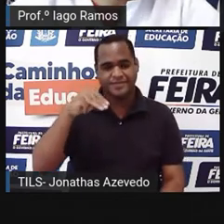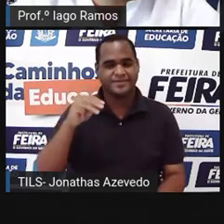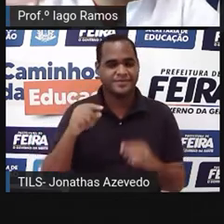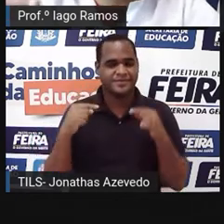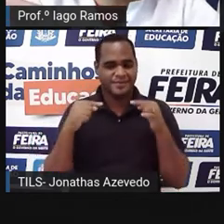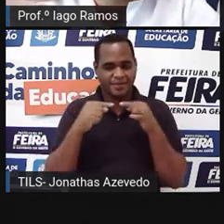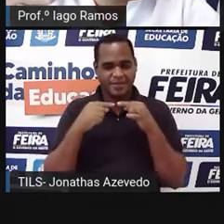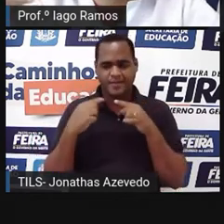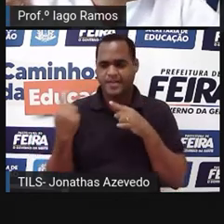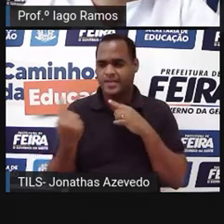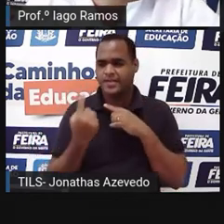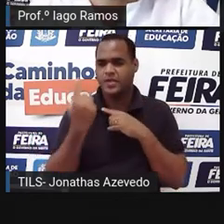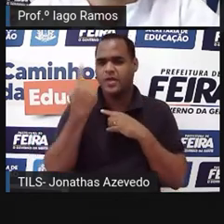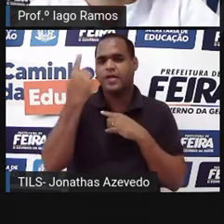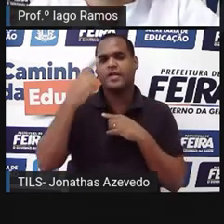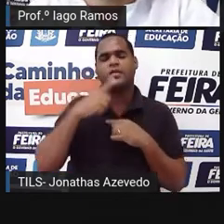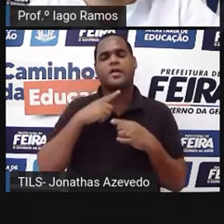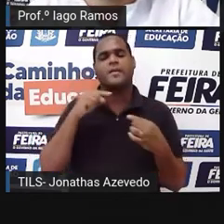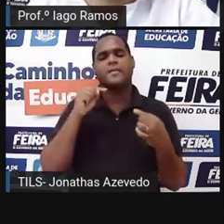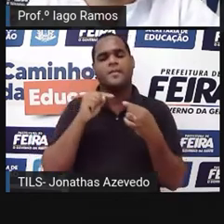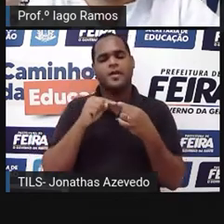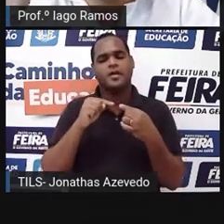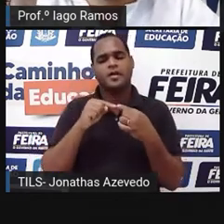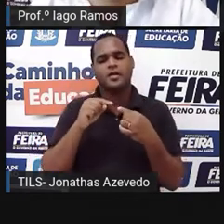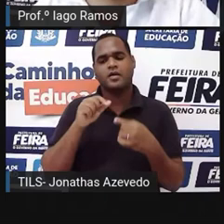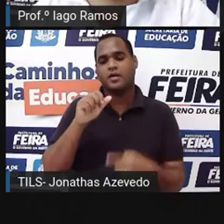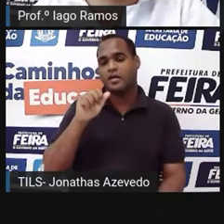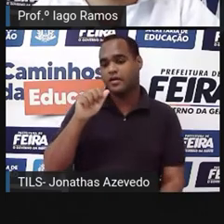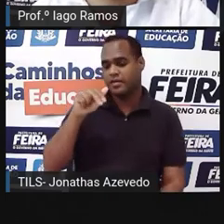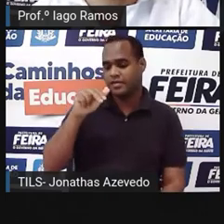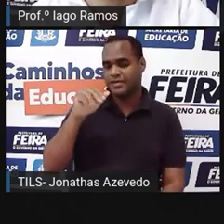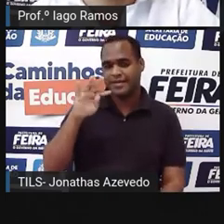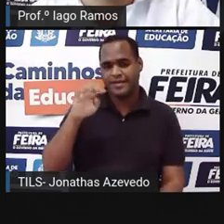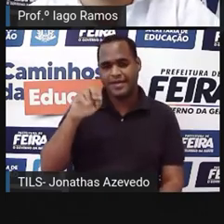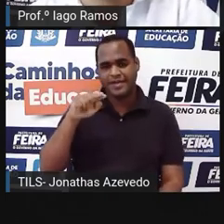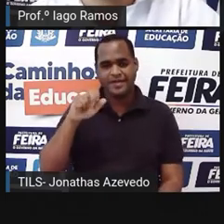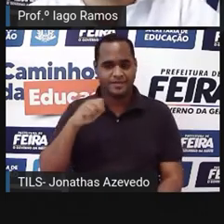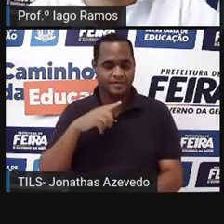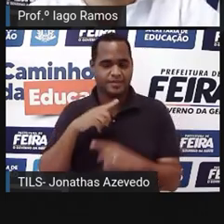A altura da torre, mas ali está falando antena, tá bom? É a altura da antena, certo?